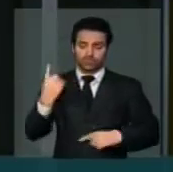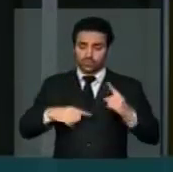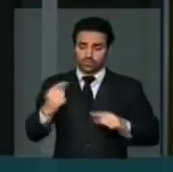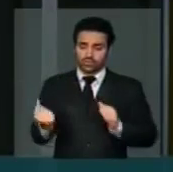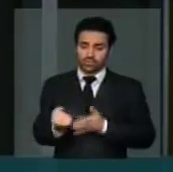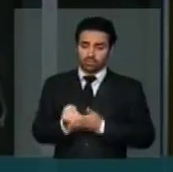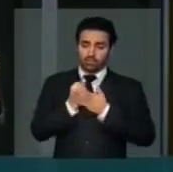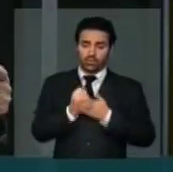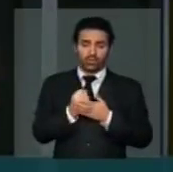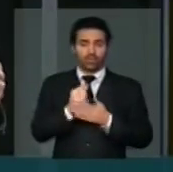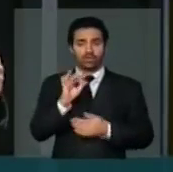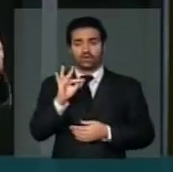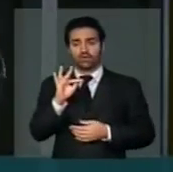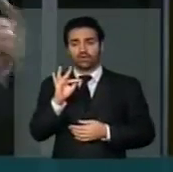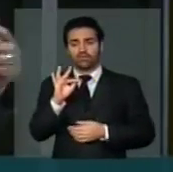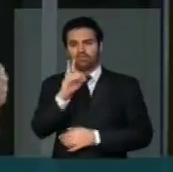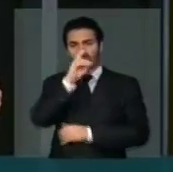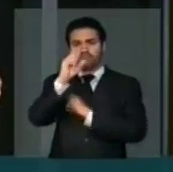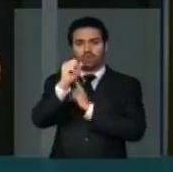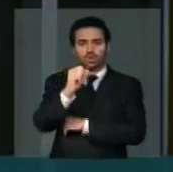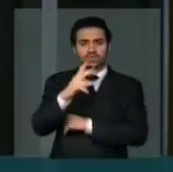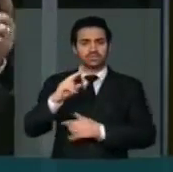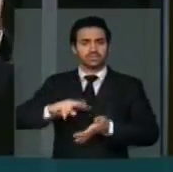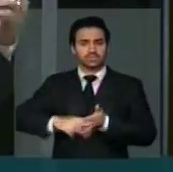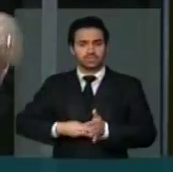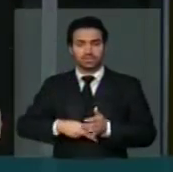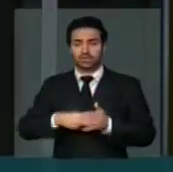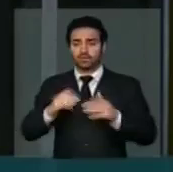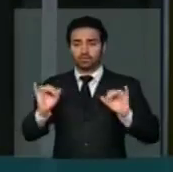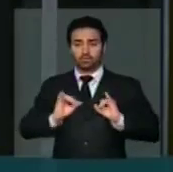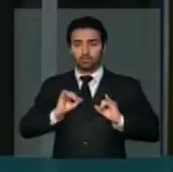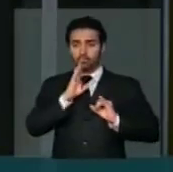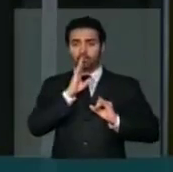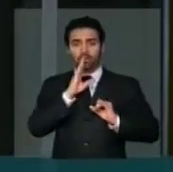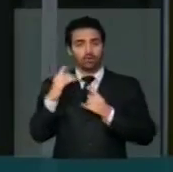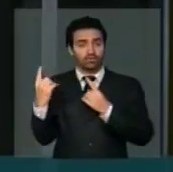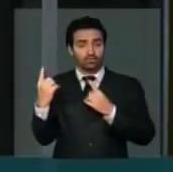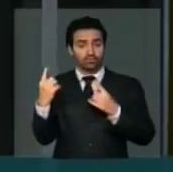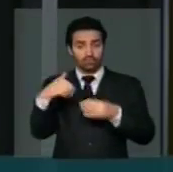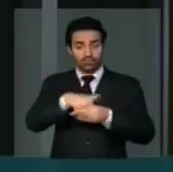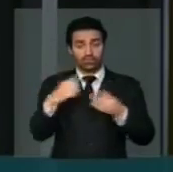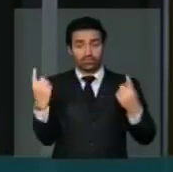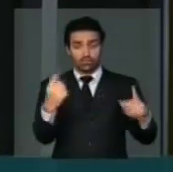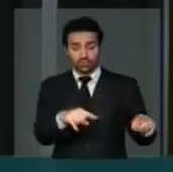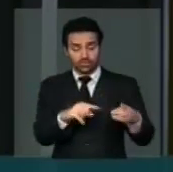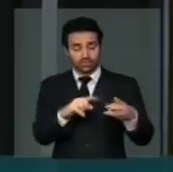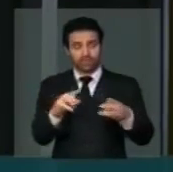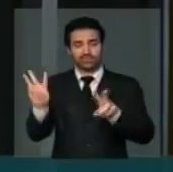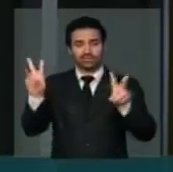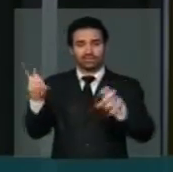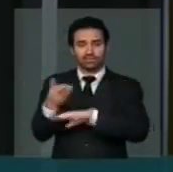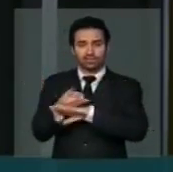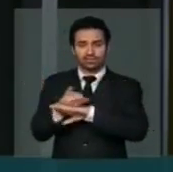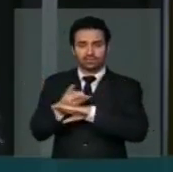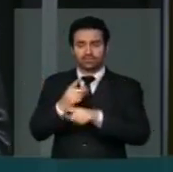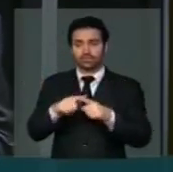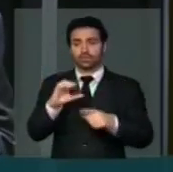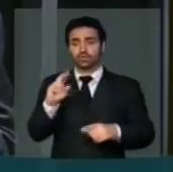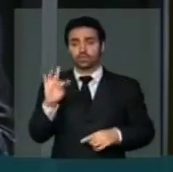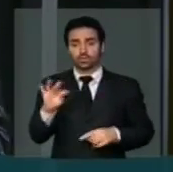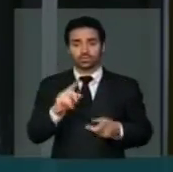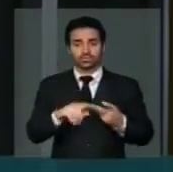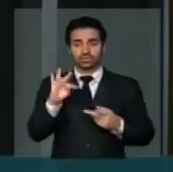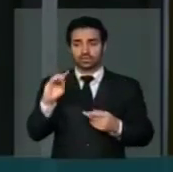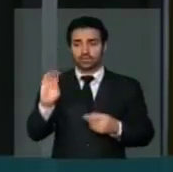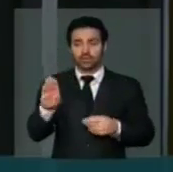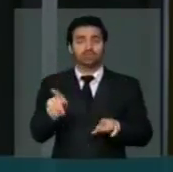A força sindical já se ausentou e votou contra os trabalhadores na questão da terceirização. A CUT e a CTB já